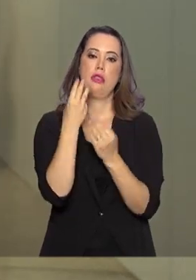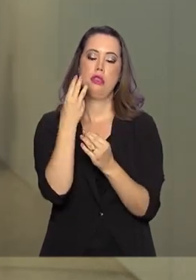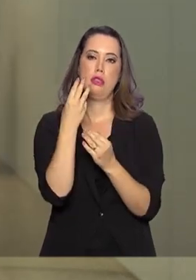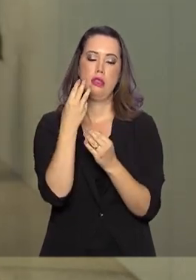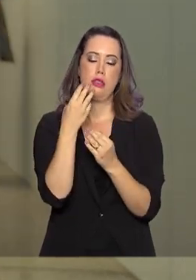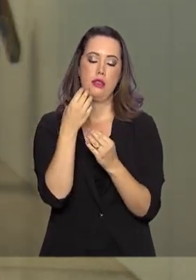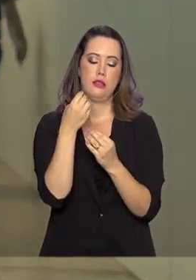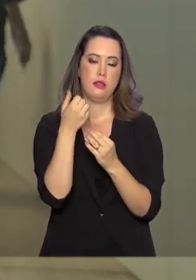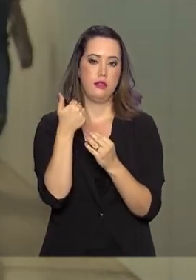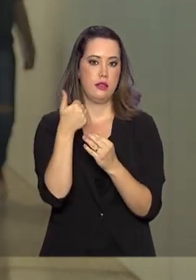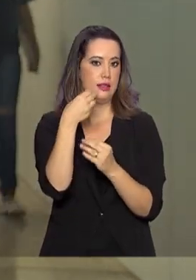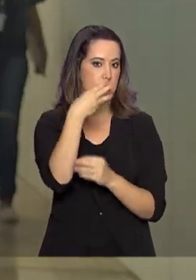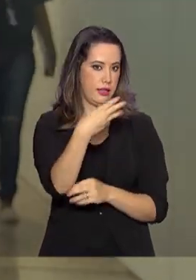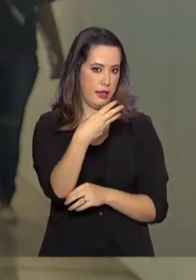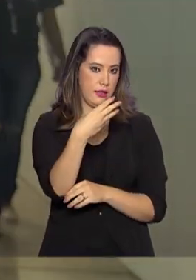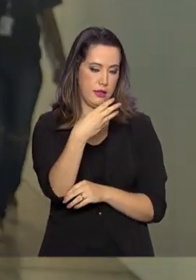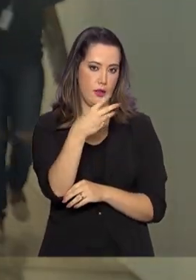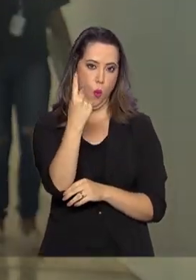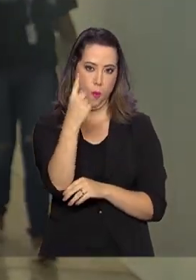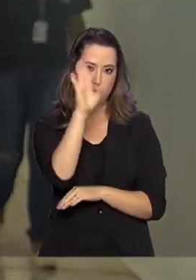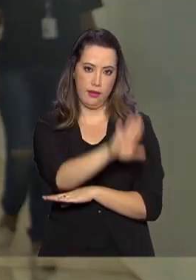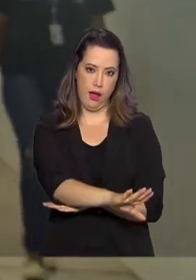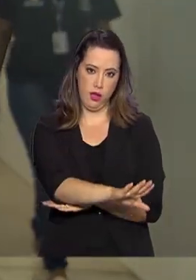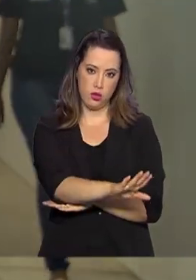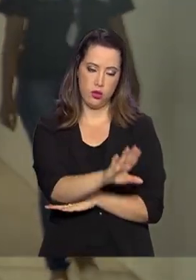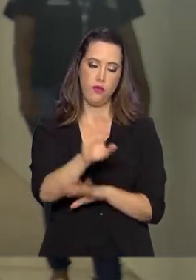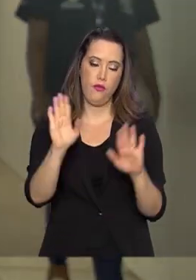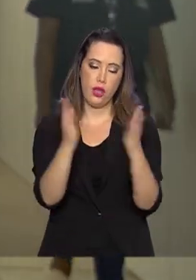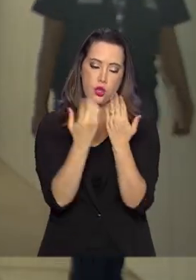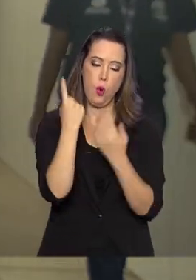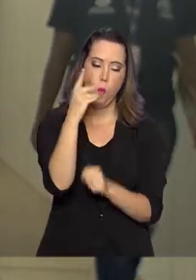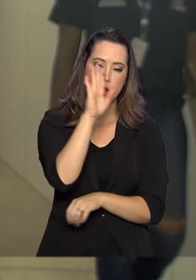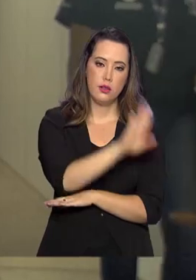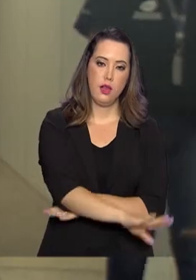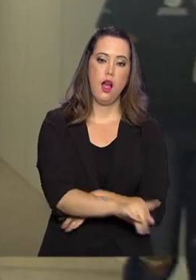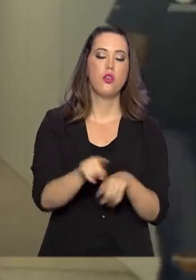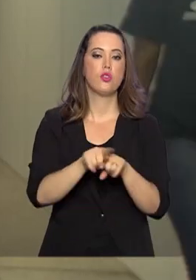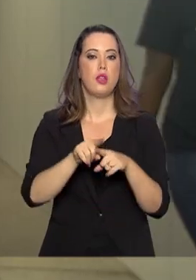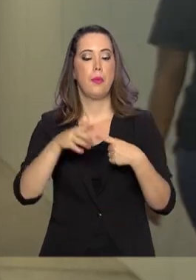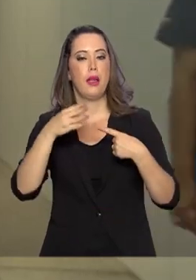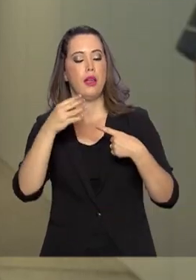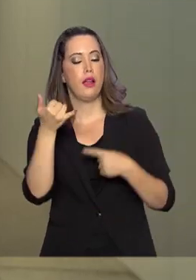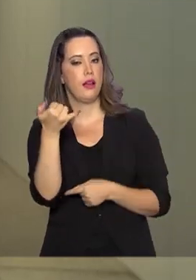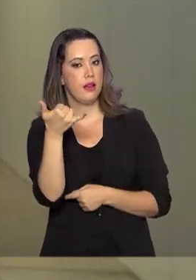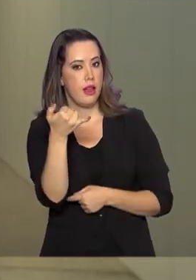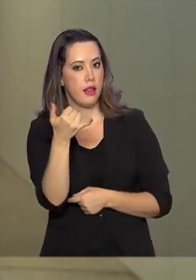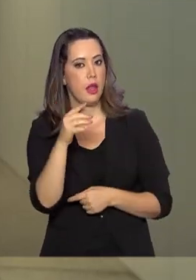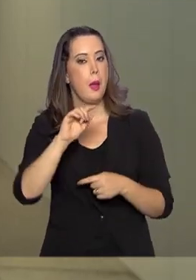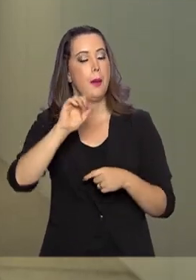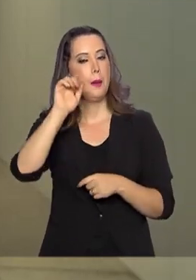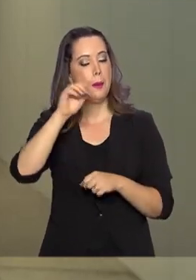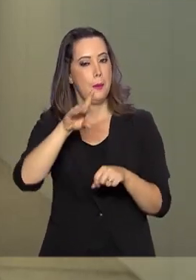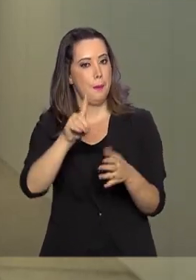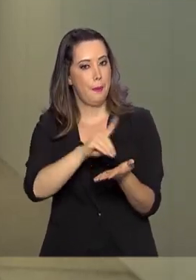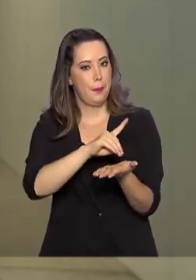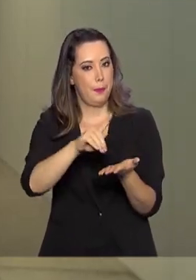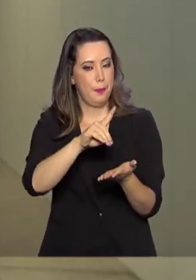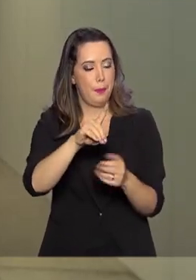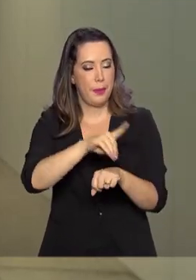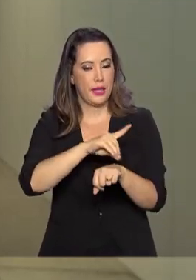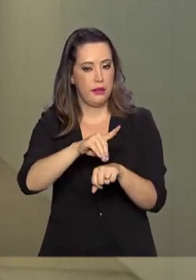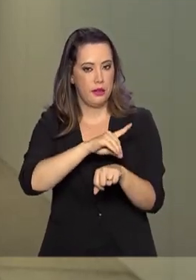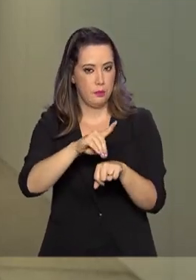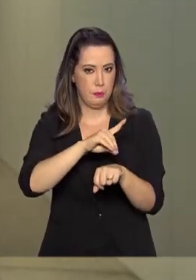O estudante também deve levar para a prova caneta preta transparente e documento de identidade com foto. Os